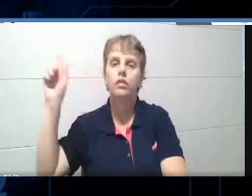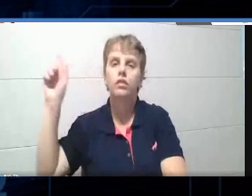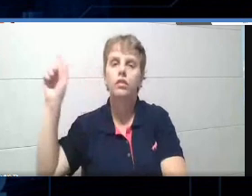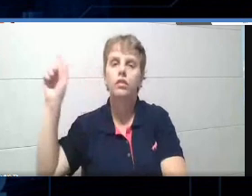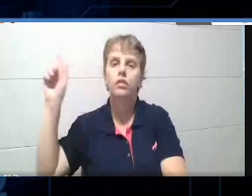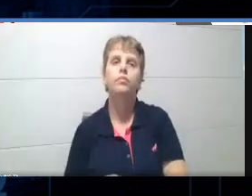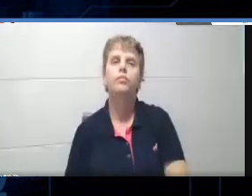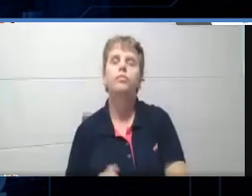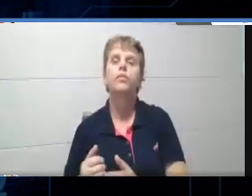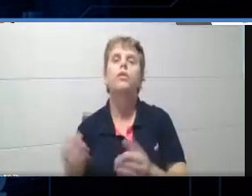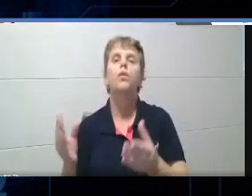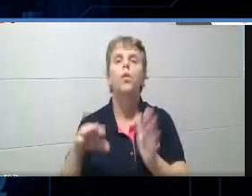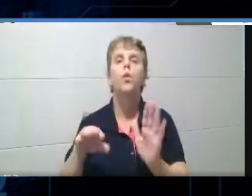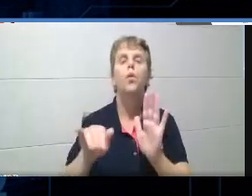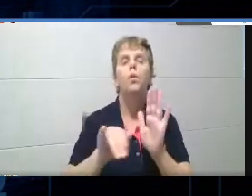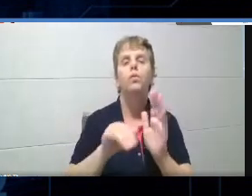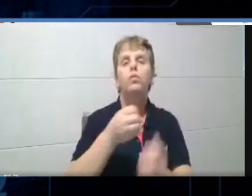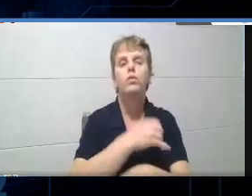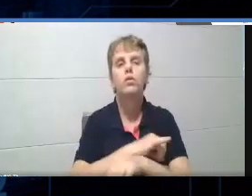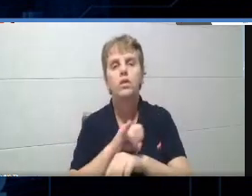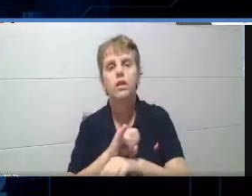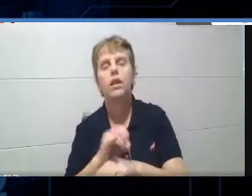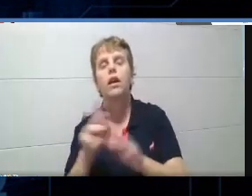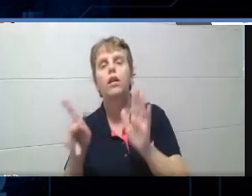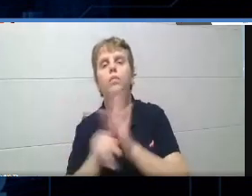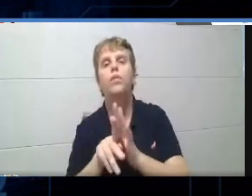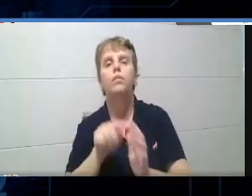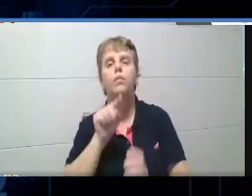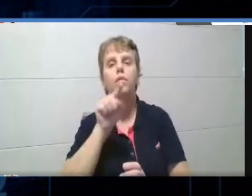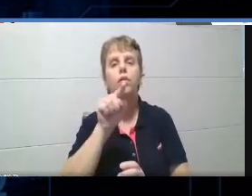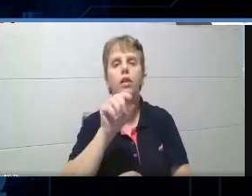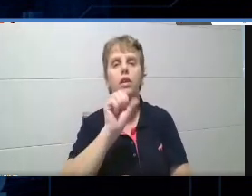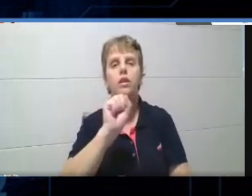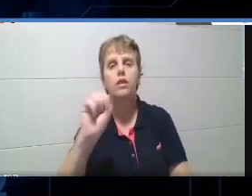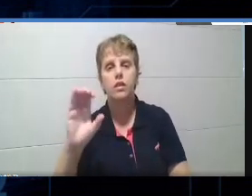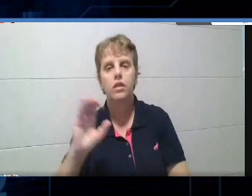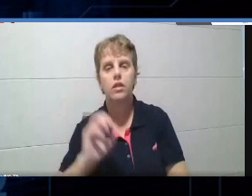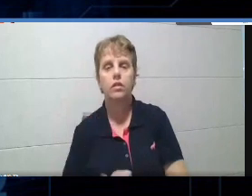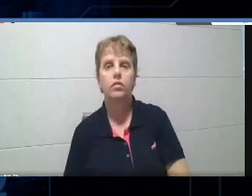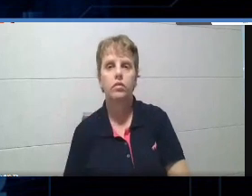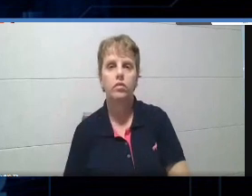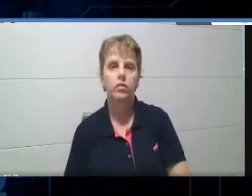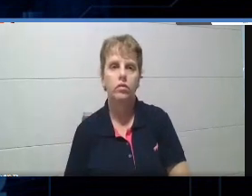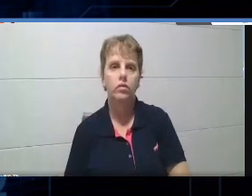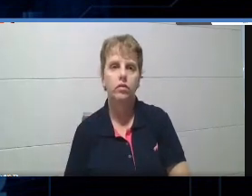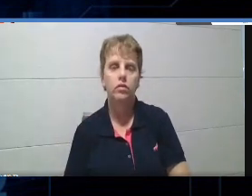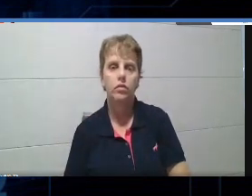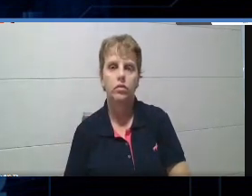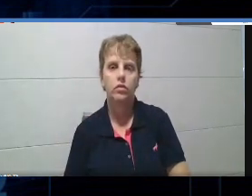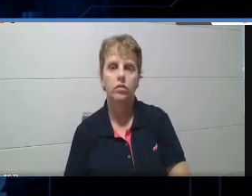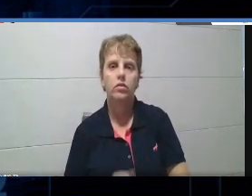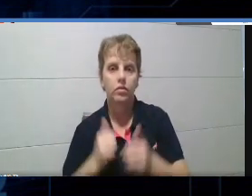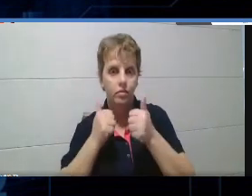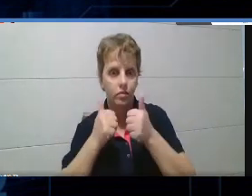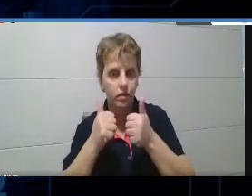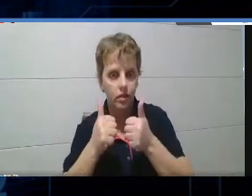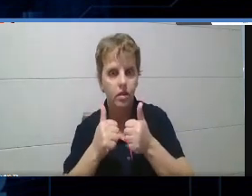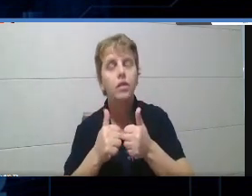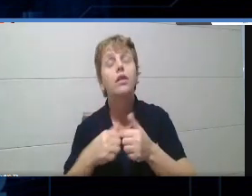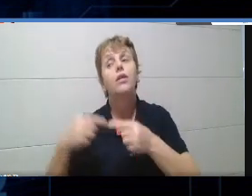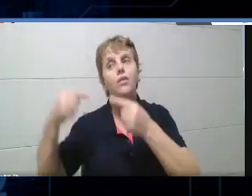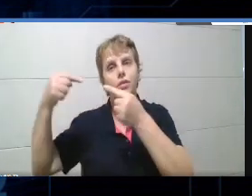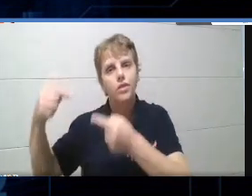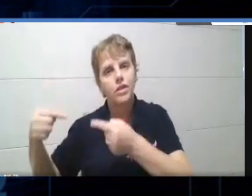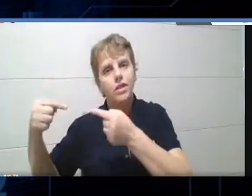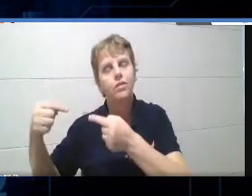marca o senai.sc, que é da onde está sendo transmitida, essa webinar, beleza? É um desafio,